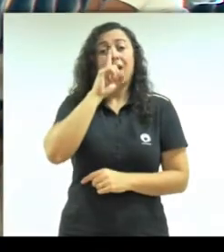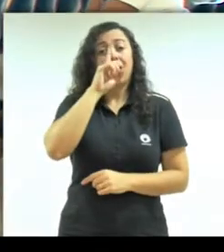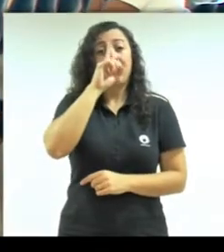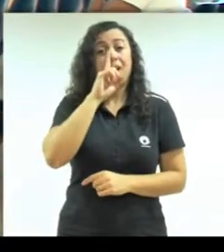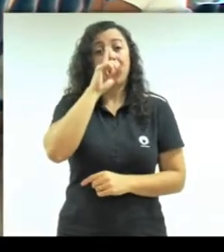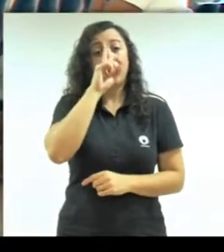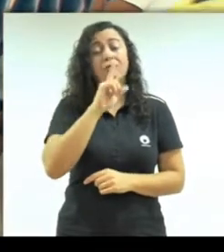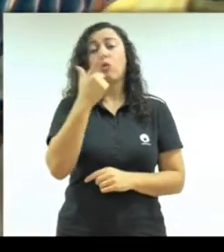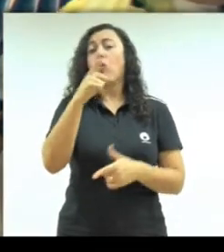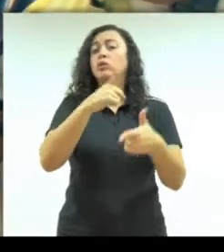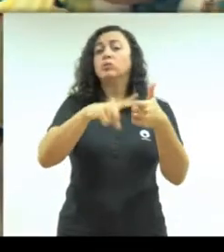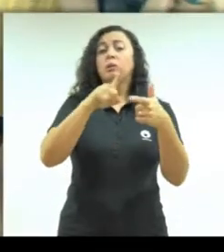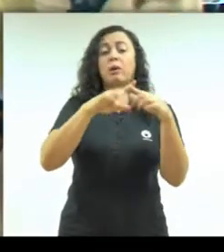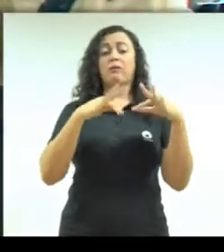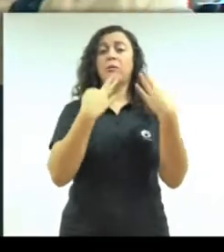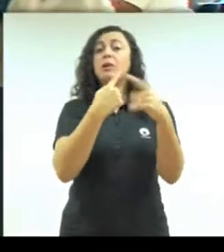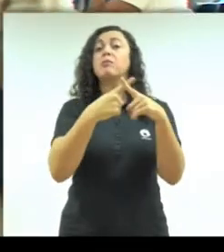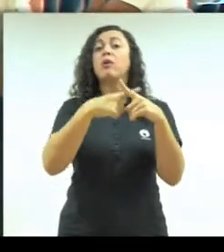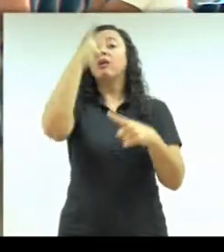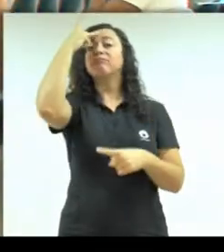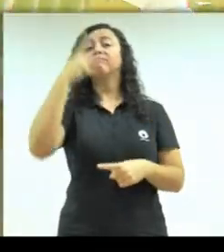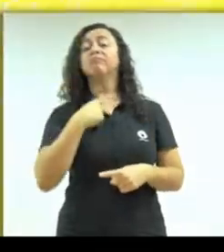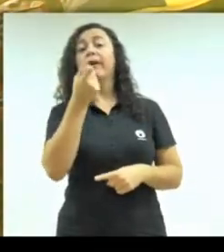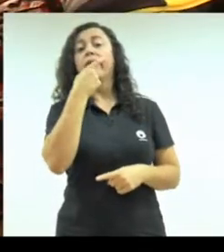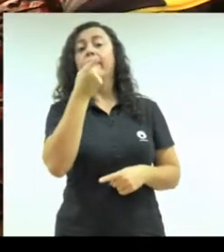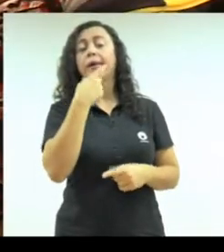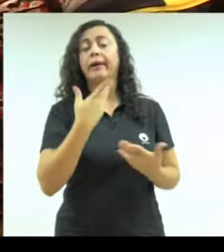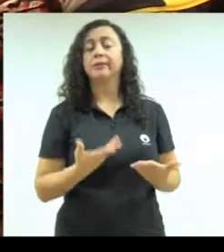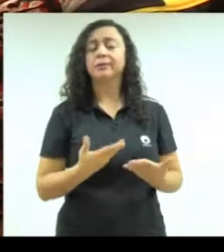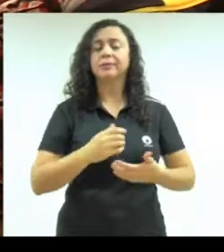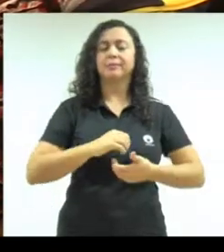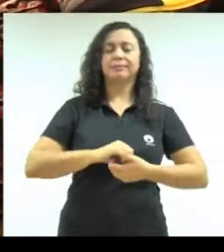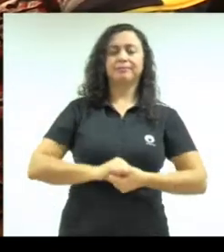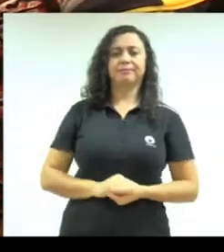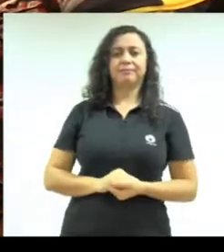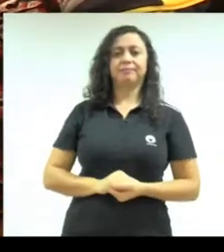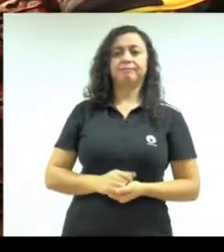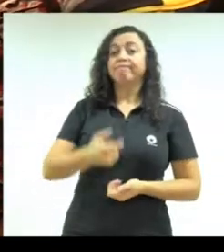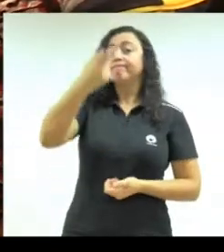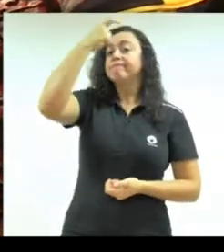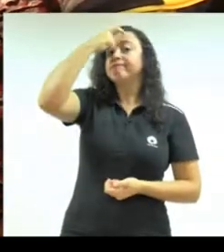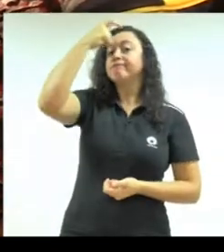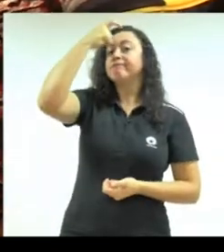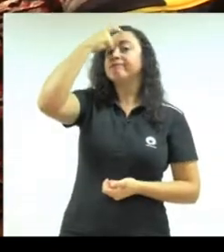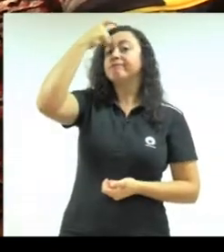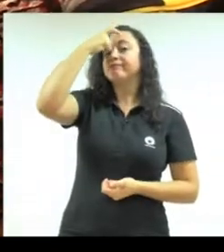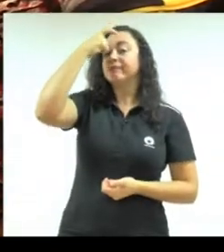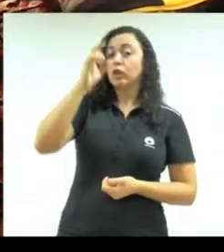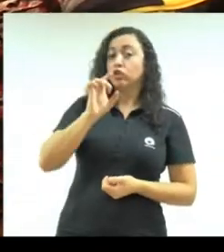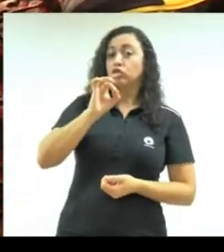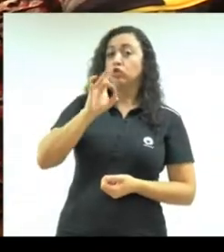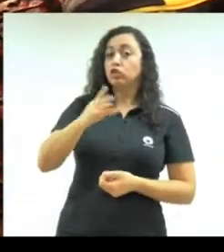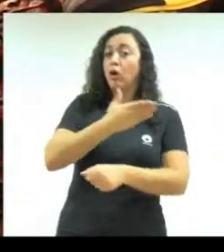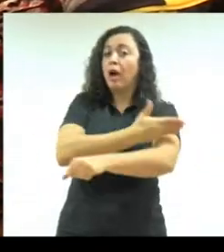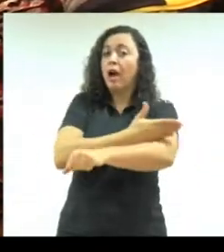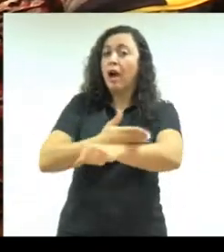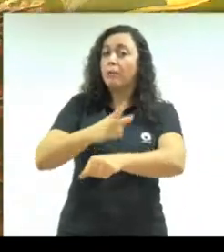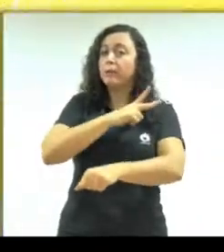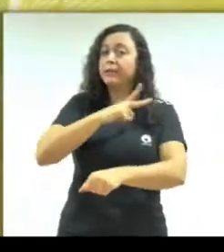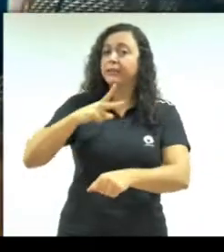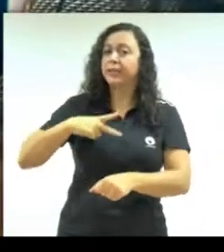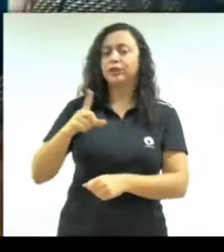de outros problemas da família, por causa de automedicação. A conscientização, porém, depende não somente dos hábitos do